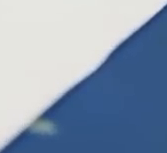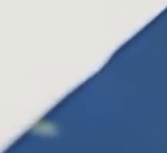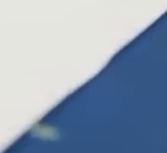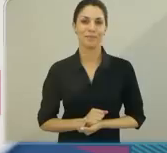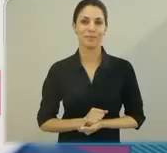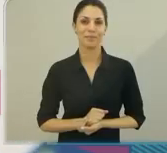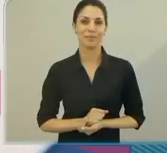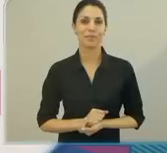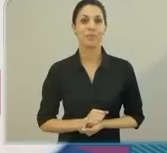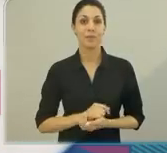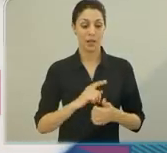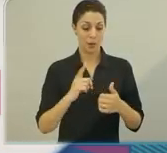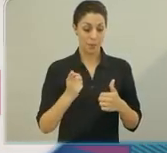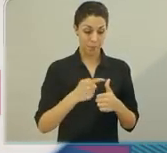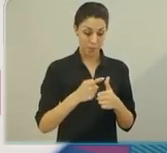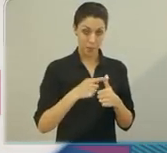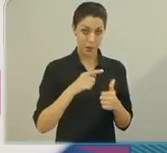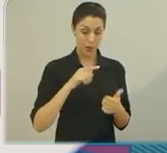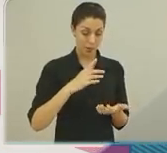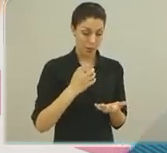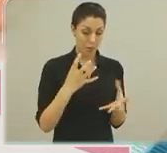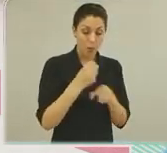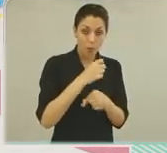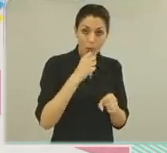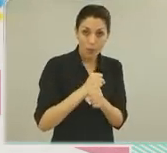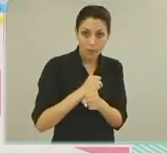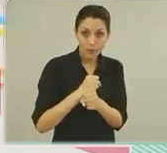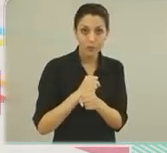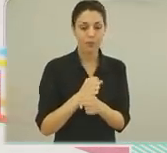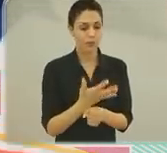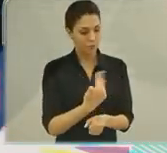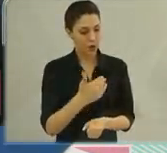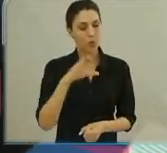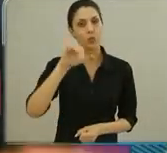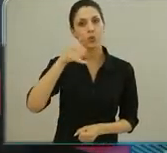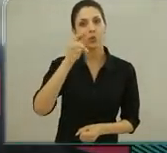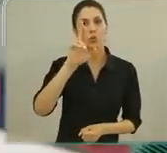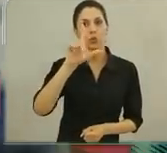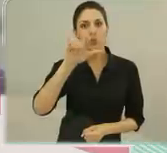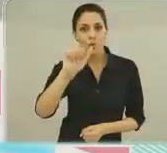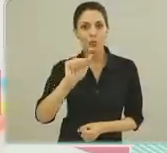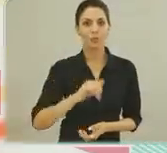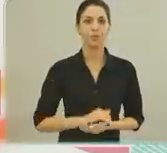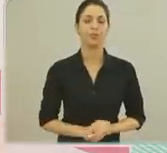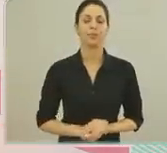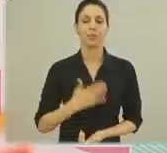uma folha de papel. Primeiro aqui ó, vamos contar. Vamos Júlia. A